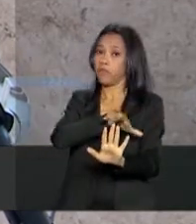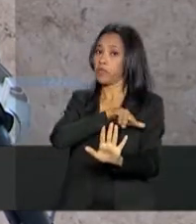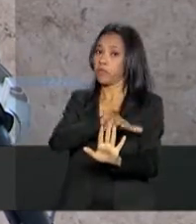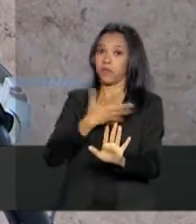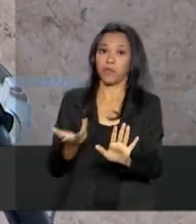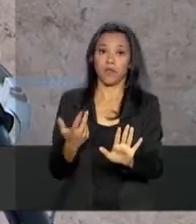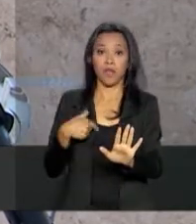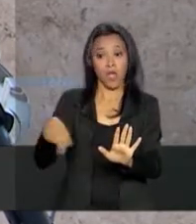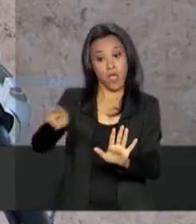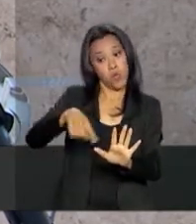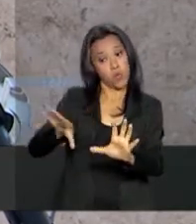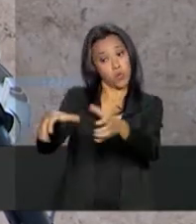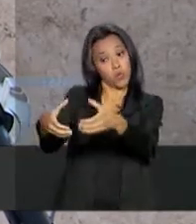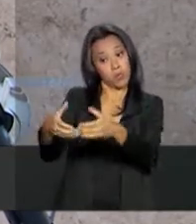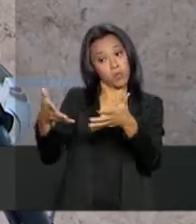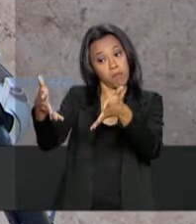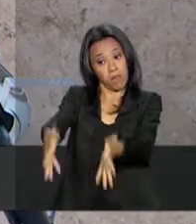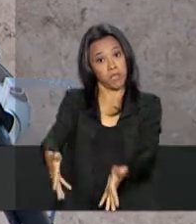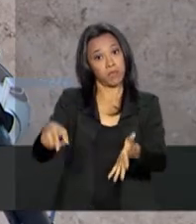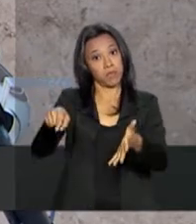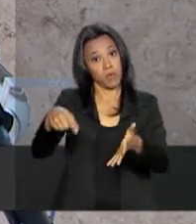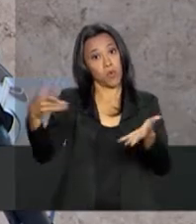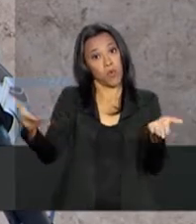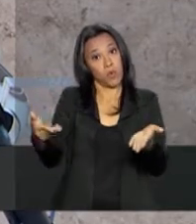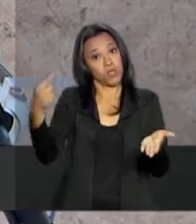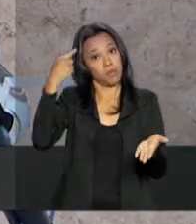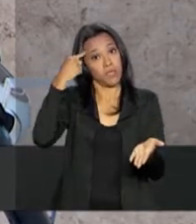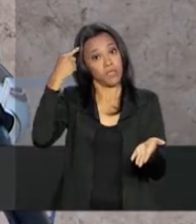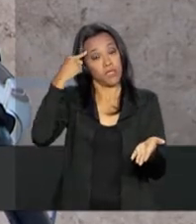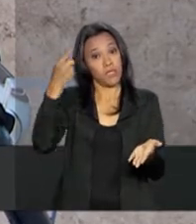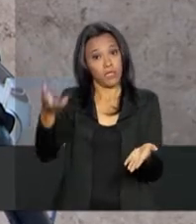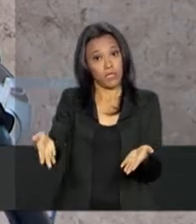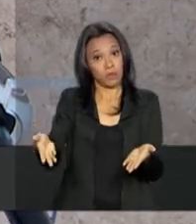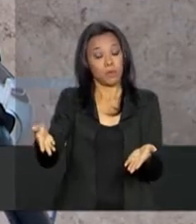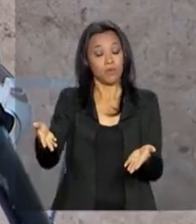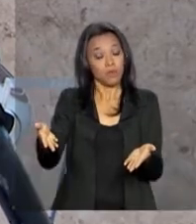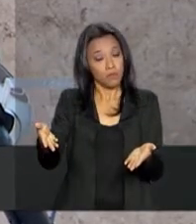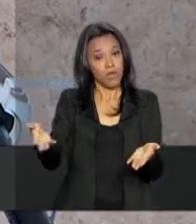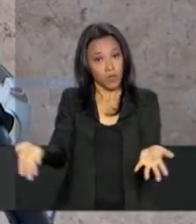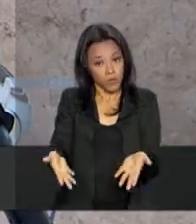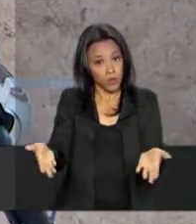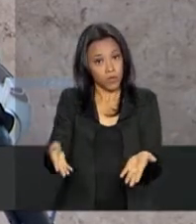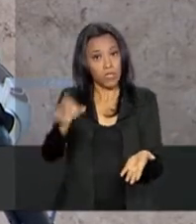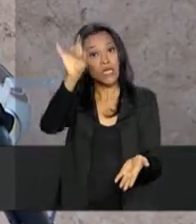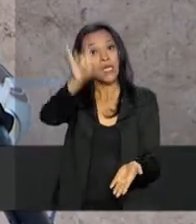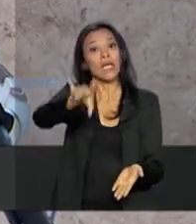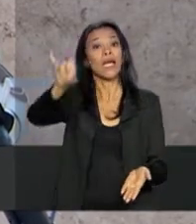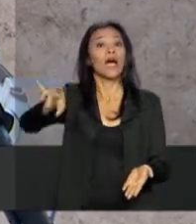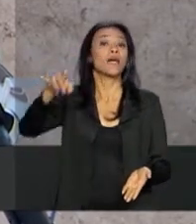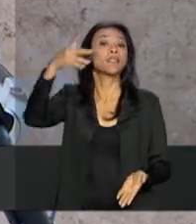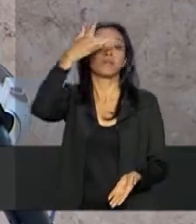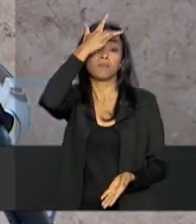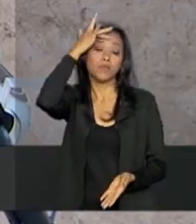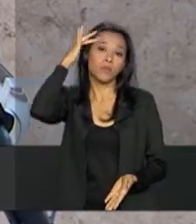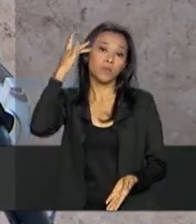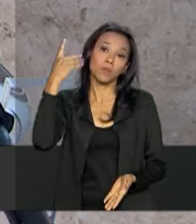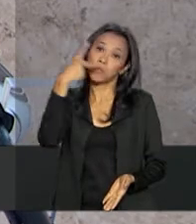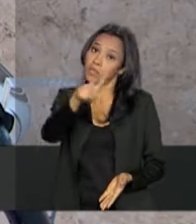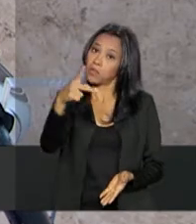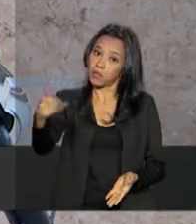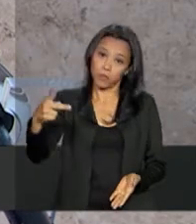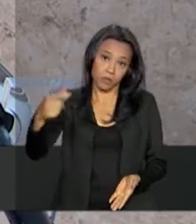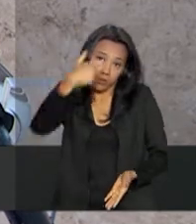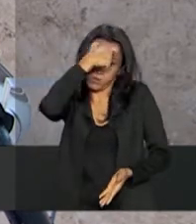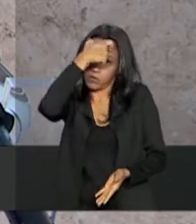que participaram daquilo, hoje, pensando individualmente, botando a cabeça para funcionar, cada um na sua